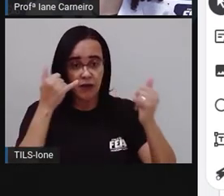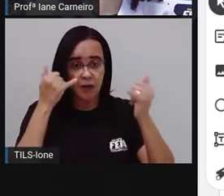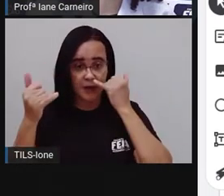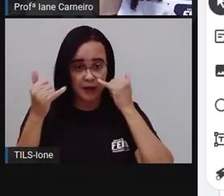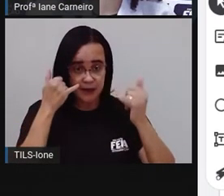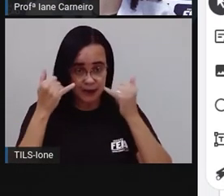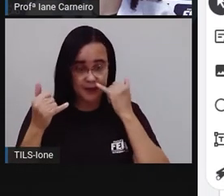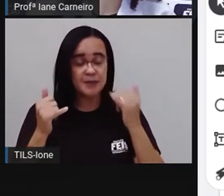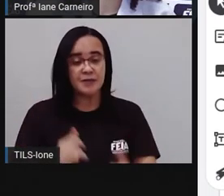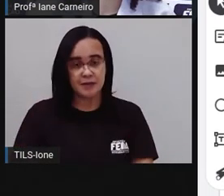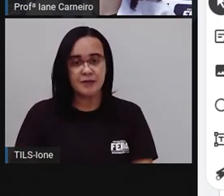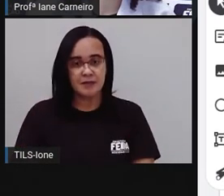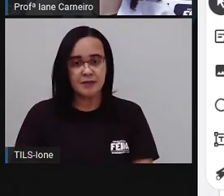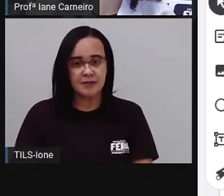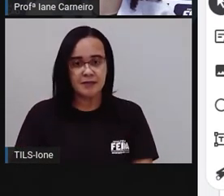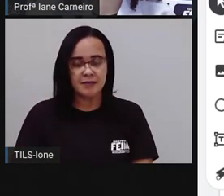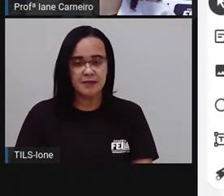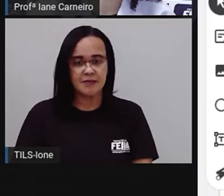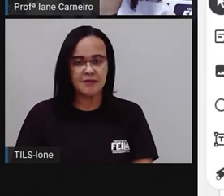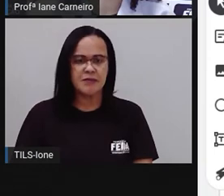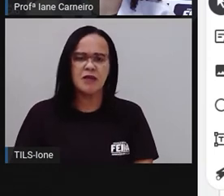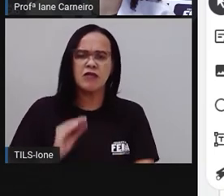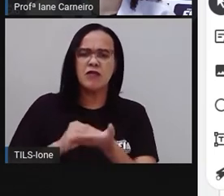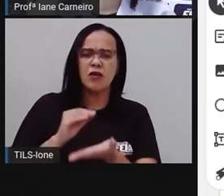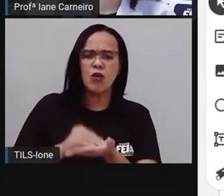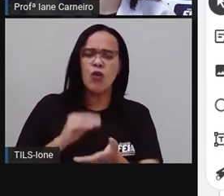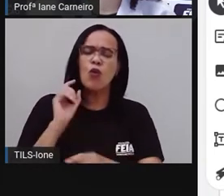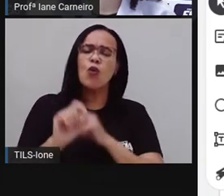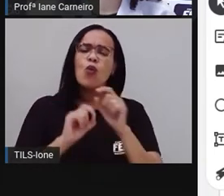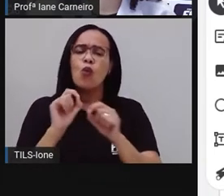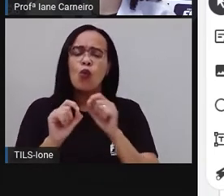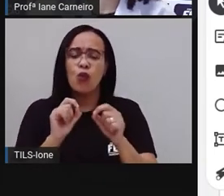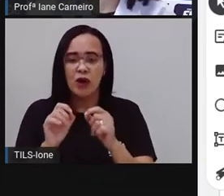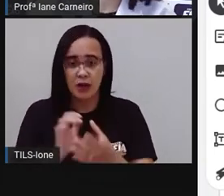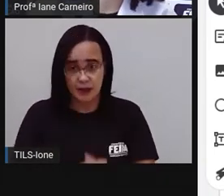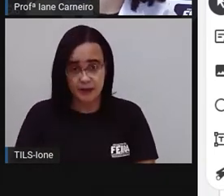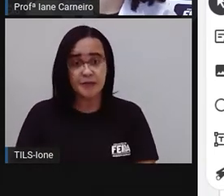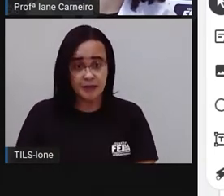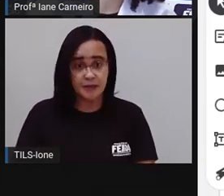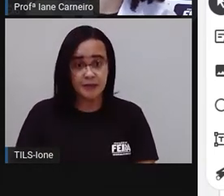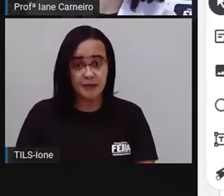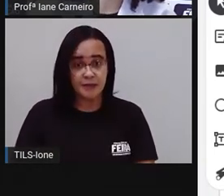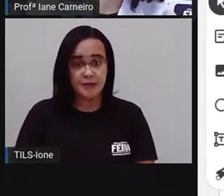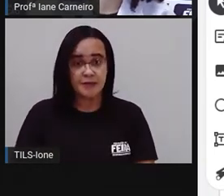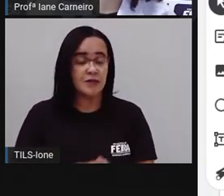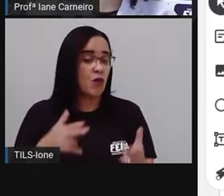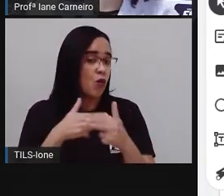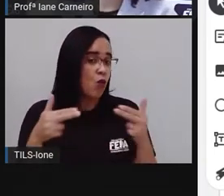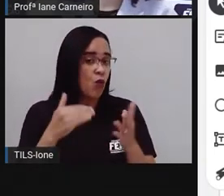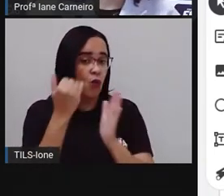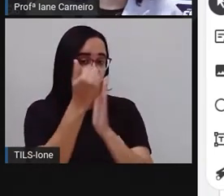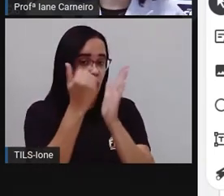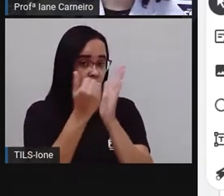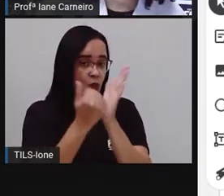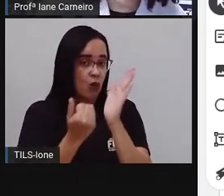E aí, qual é a informação que está faltando, gente? Está faltando o meu endereço. Então, eu venho colocar aqui, ó.